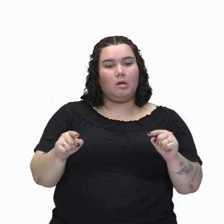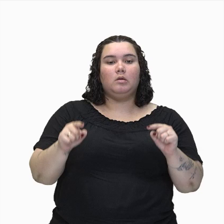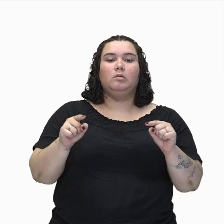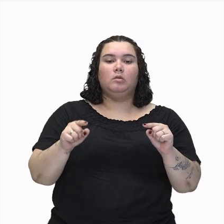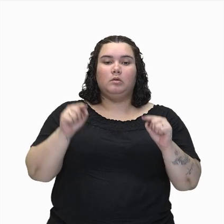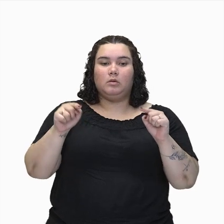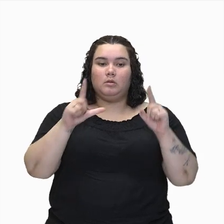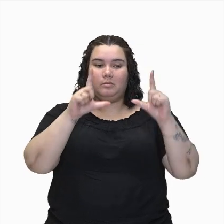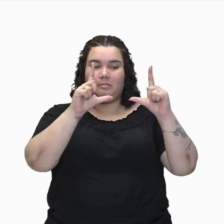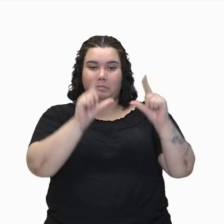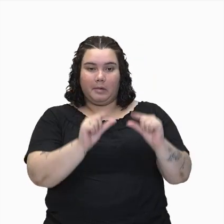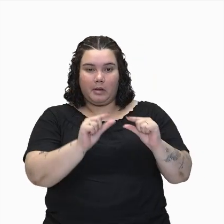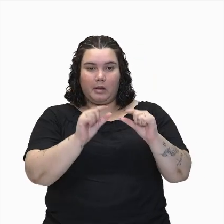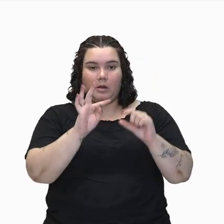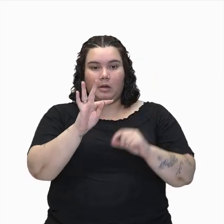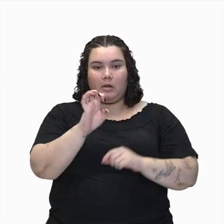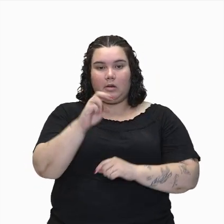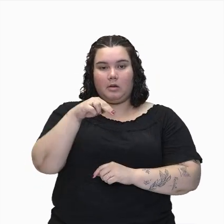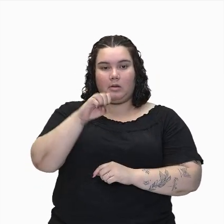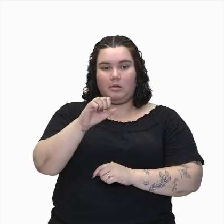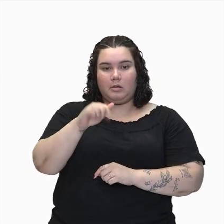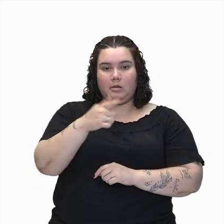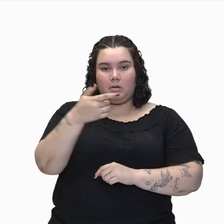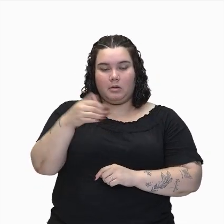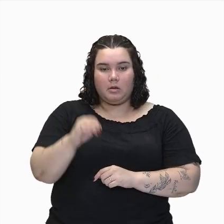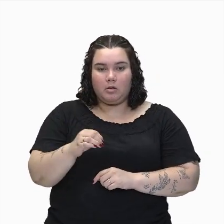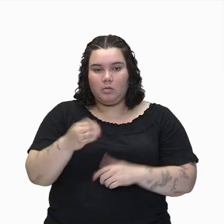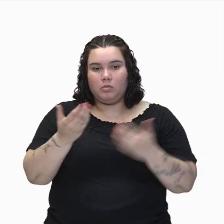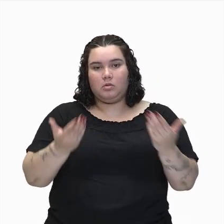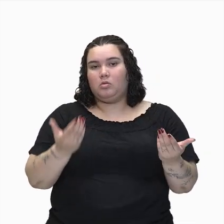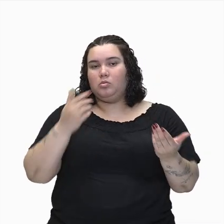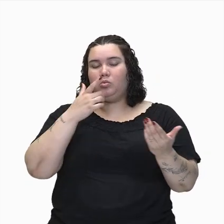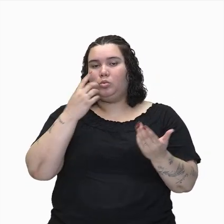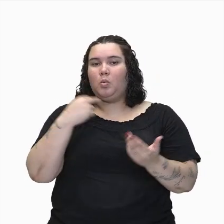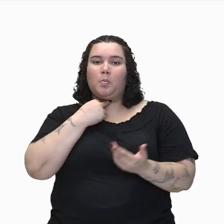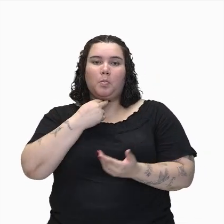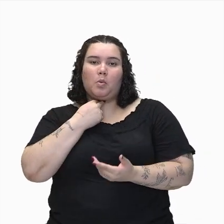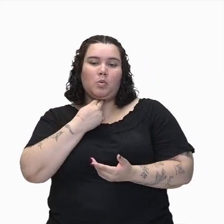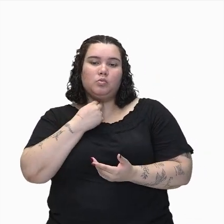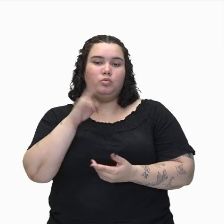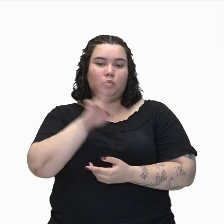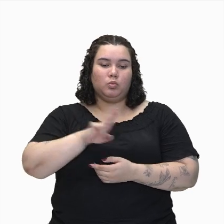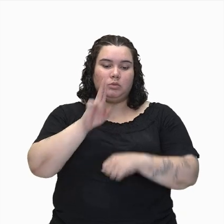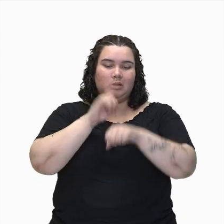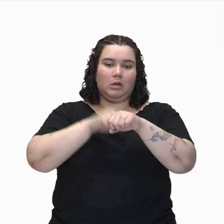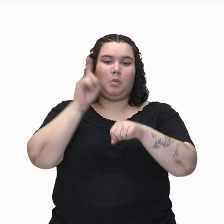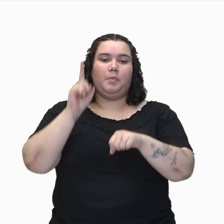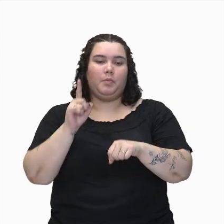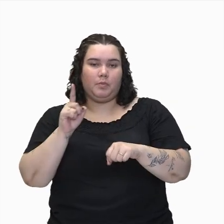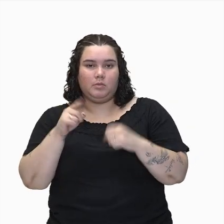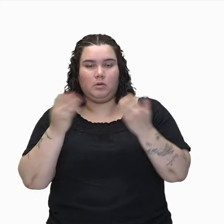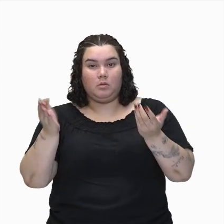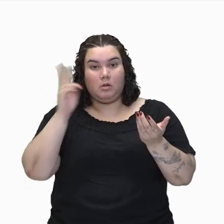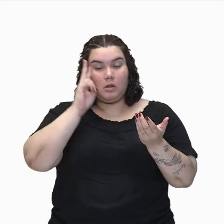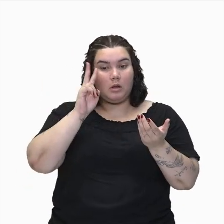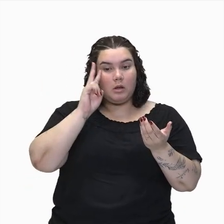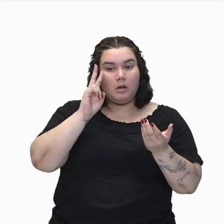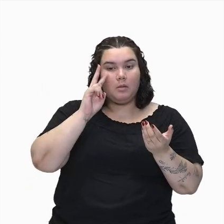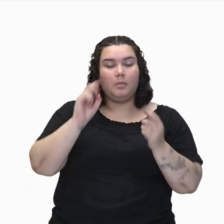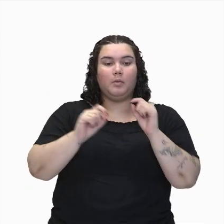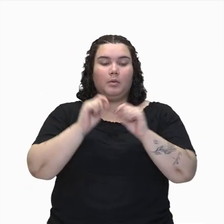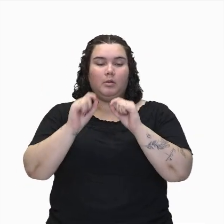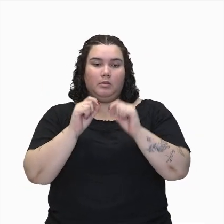apesar de mais baixa, a tensão ainda não é adequada para o consumo imediato, tá, pessoal? Então lembra lá que